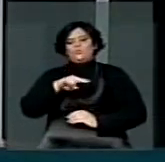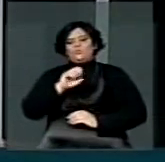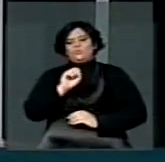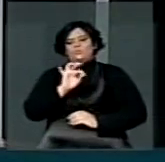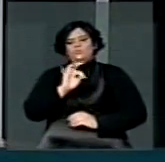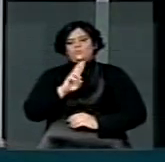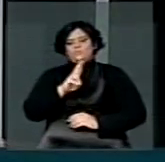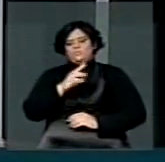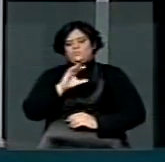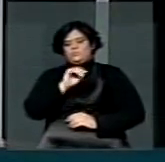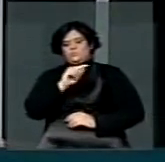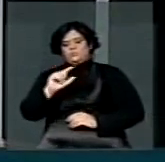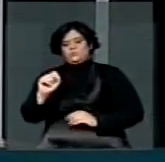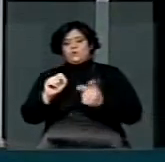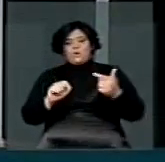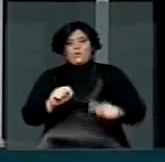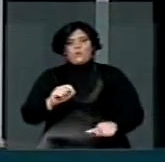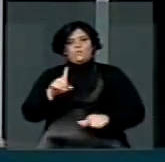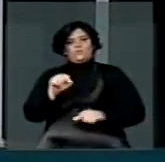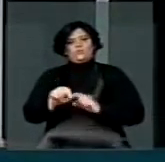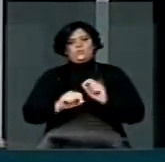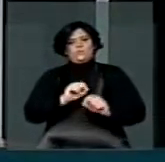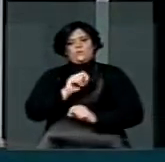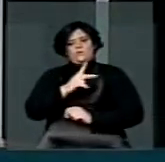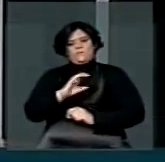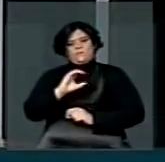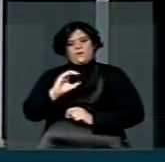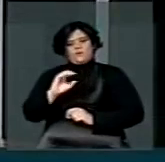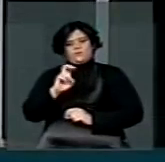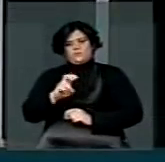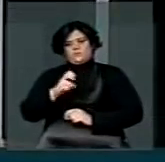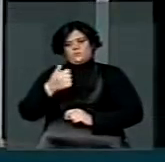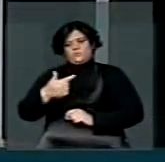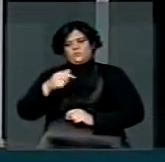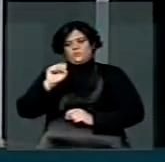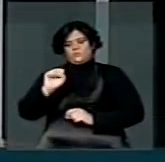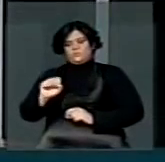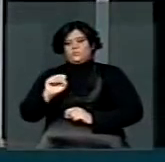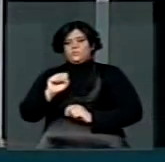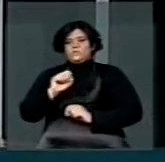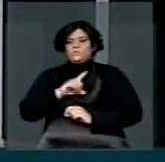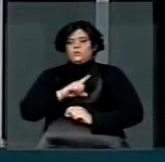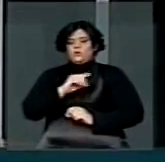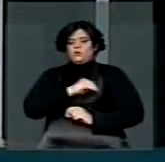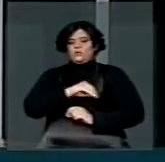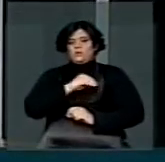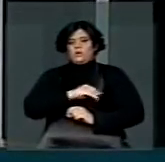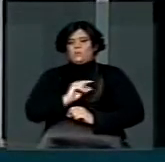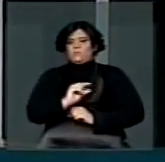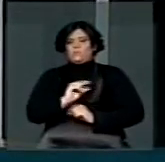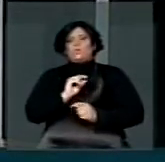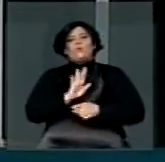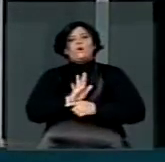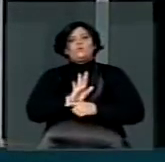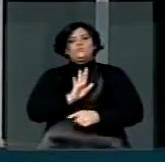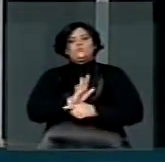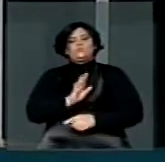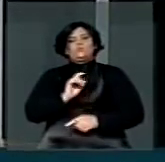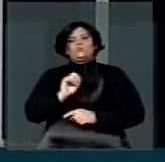Outra é a PEC 528 de 2010, que assegura renda mínima para pessoa com deficiência intelectual